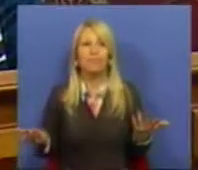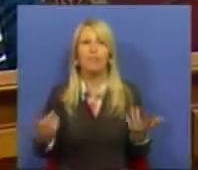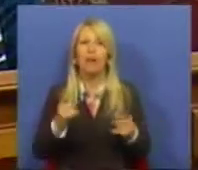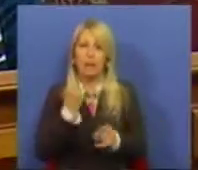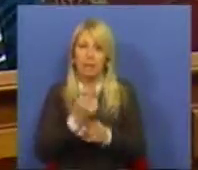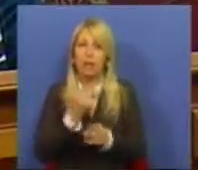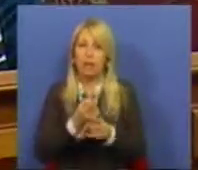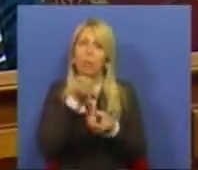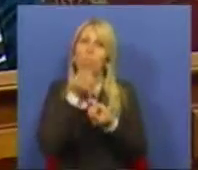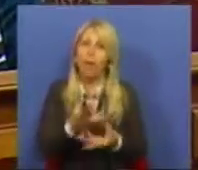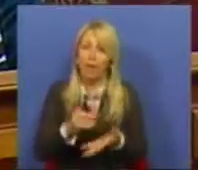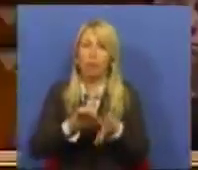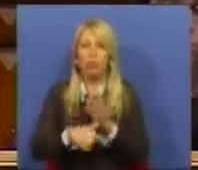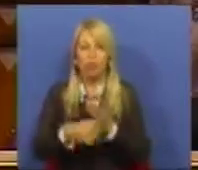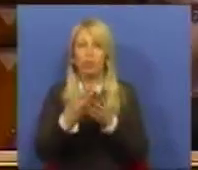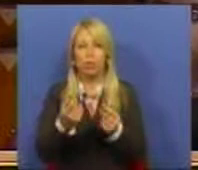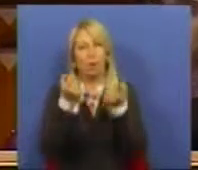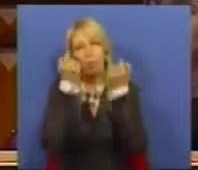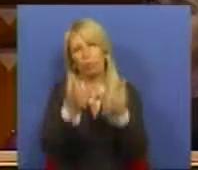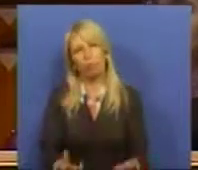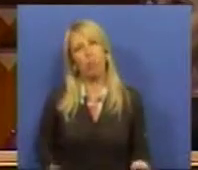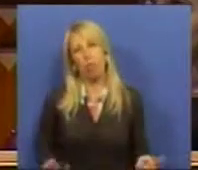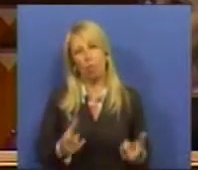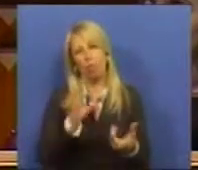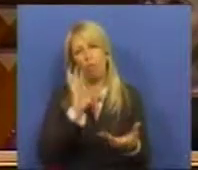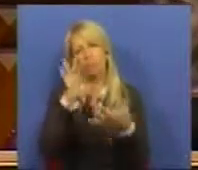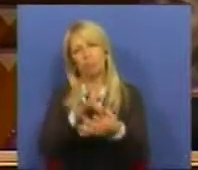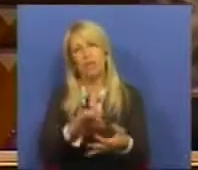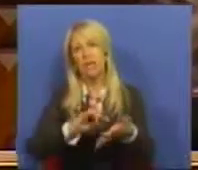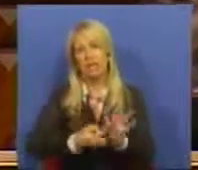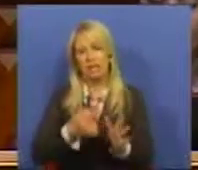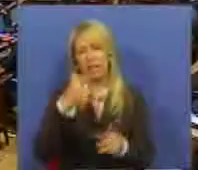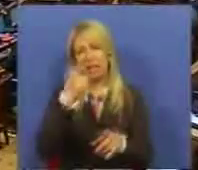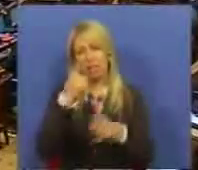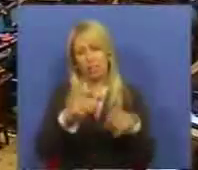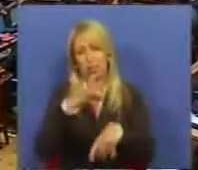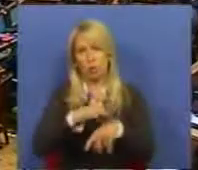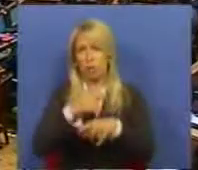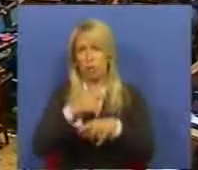bondade do projeto de resolução, é muito pouco para as necessidades dos doentes crónicos portugueses. Muito obrigado.